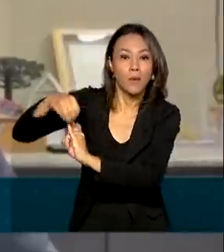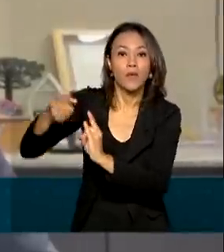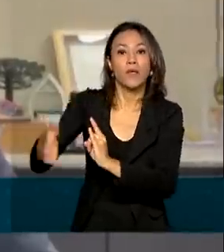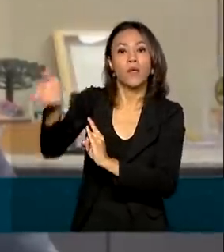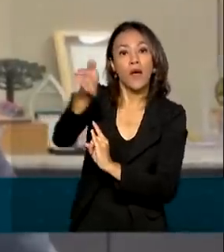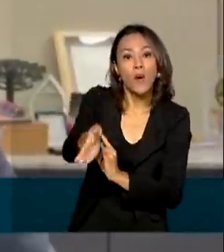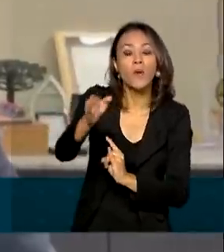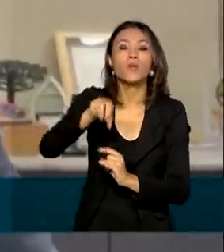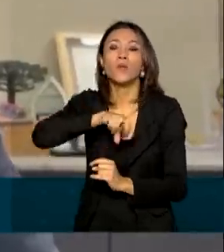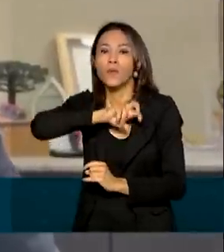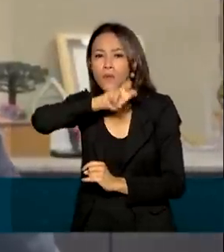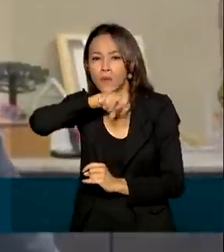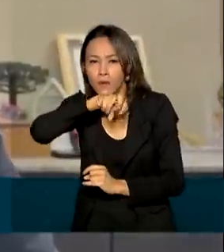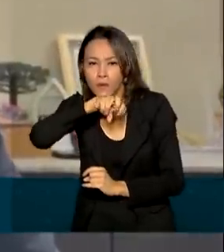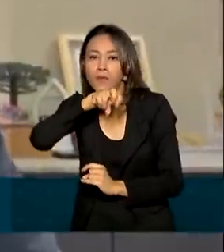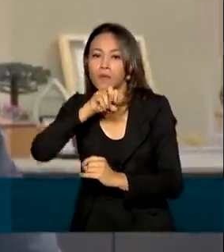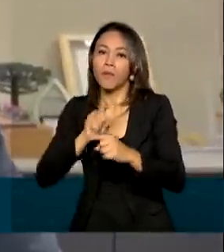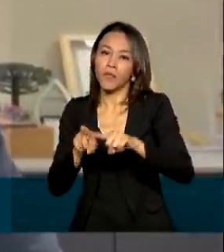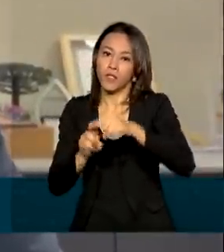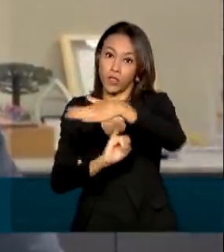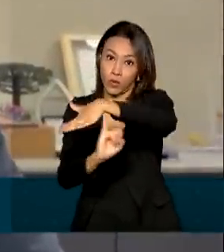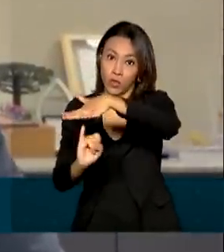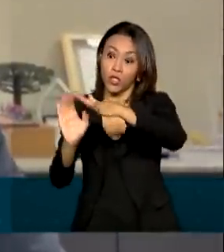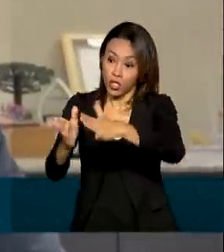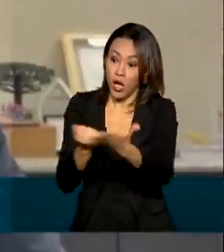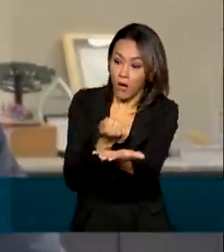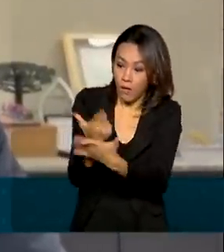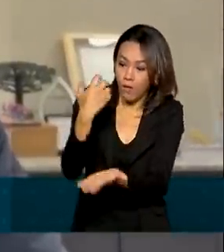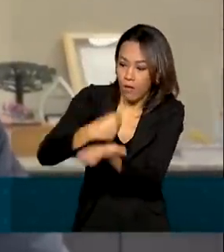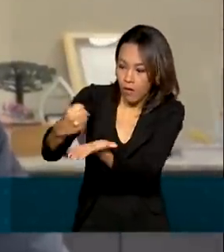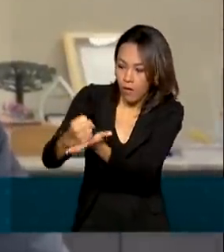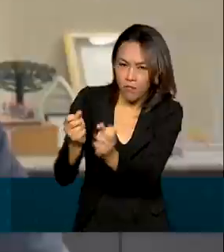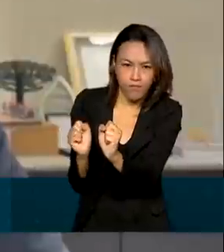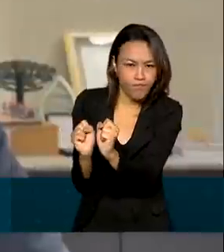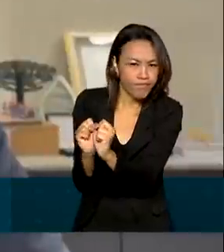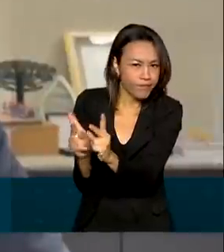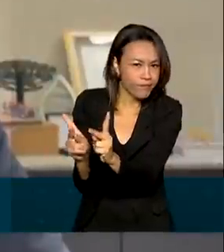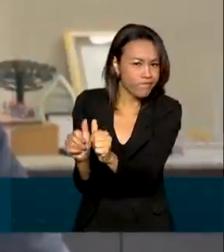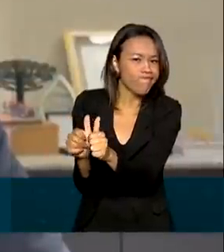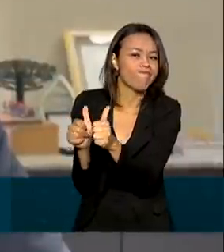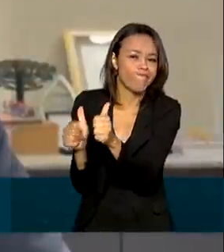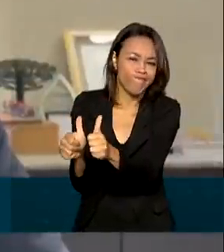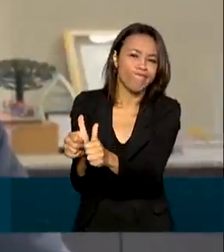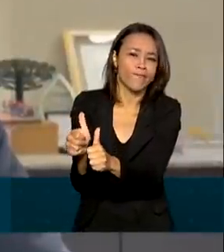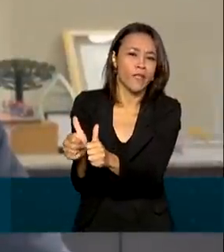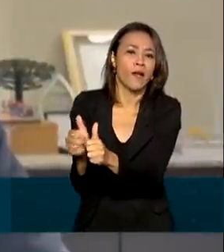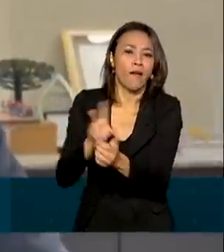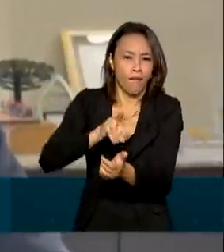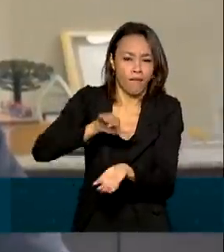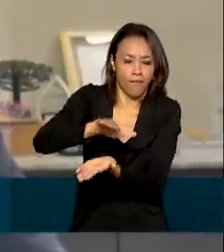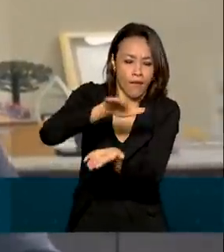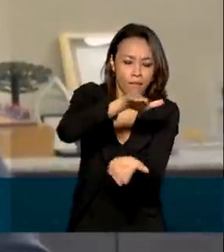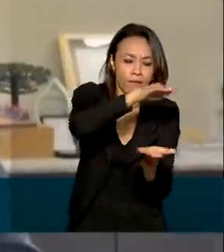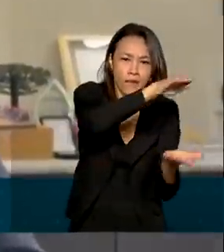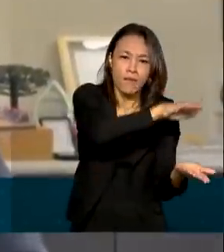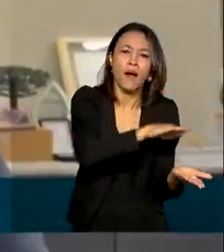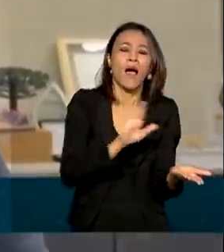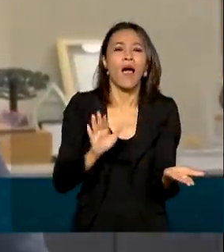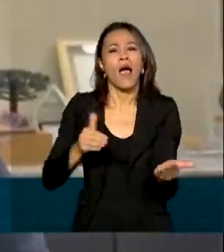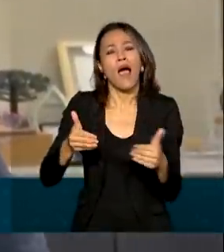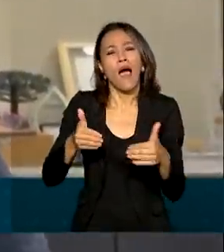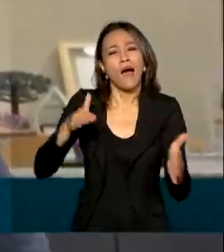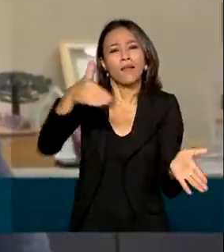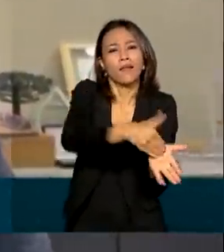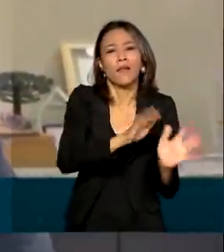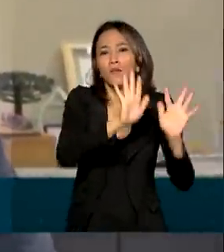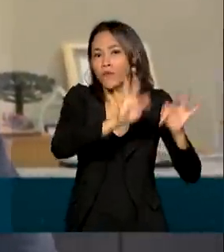já com compras e contratos executados, já com entregas em andamento, e com previsões aí até o final do ano